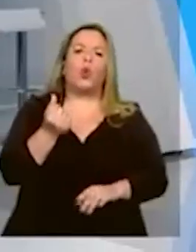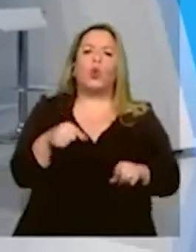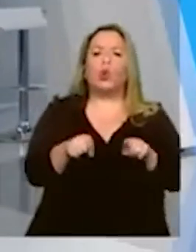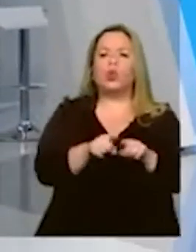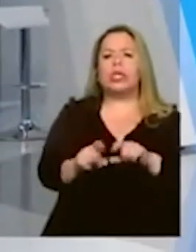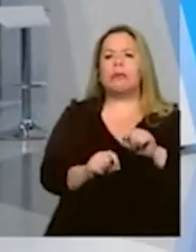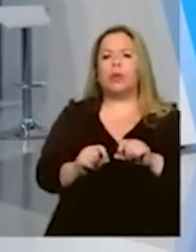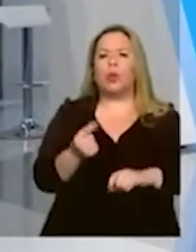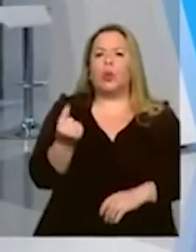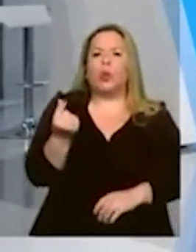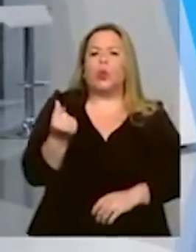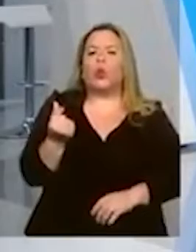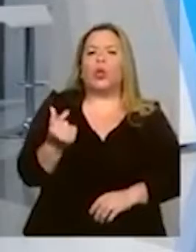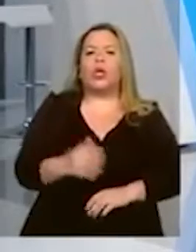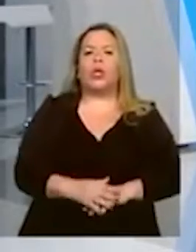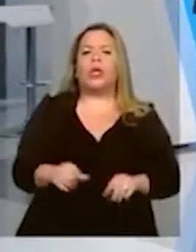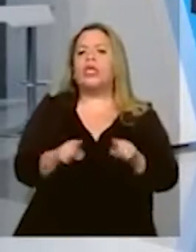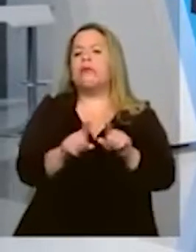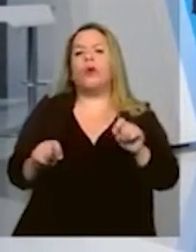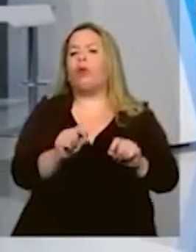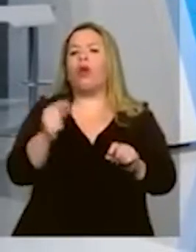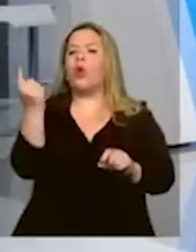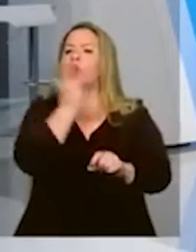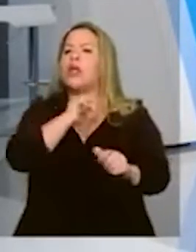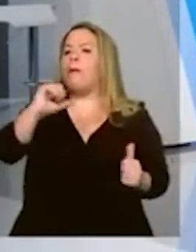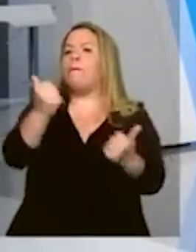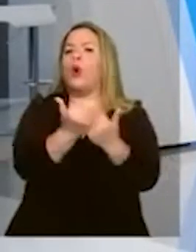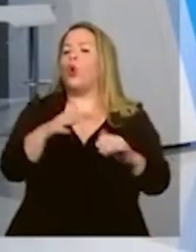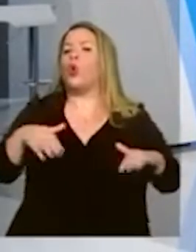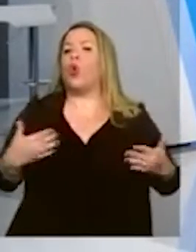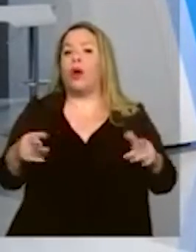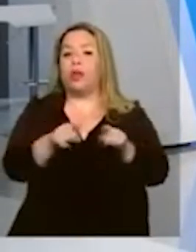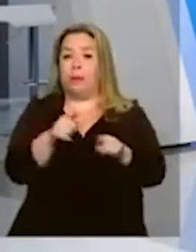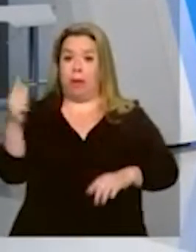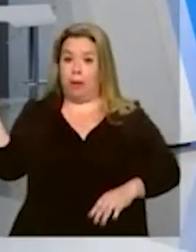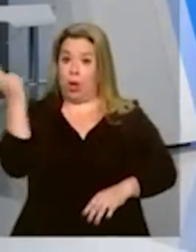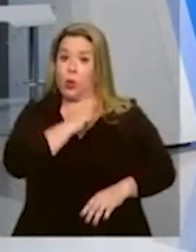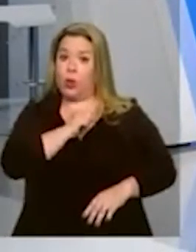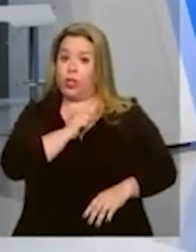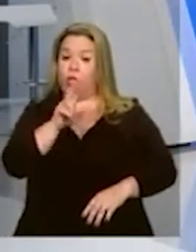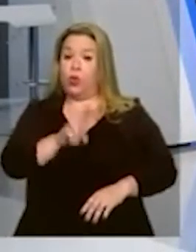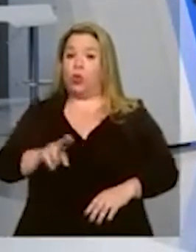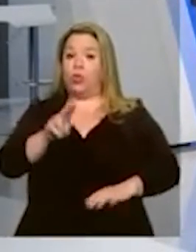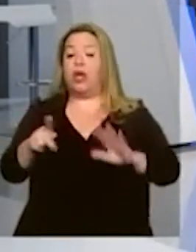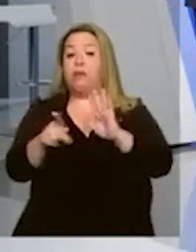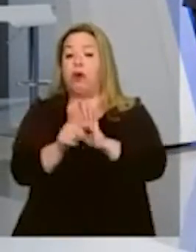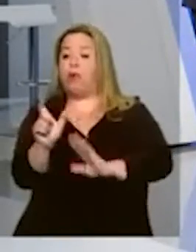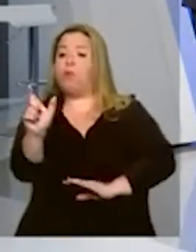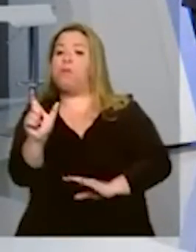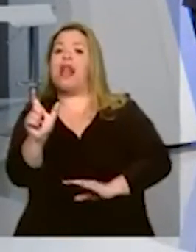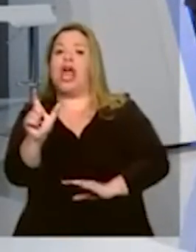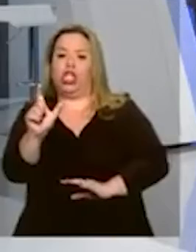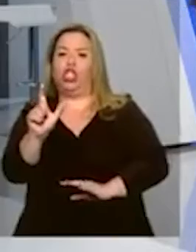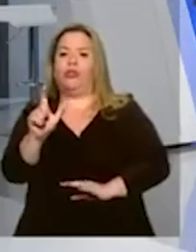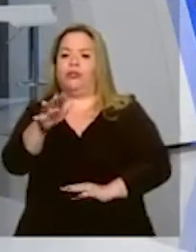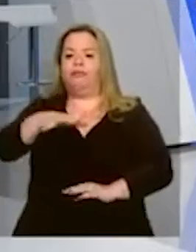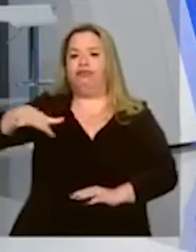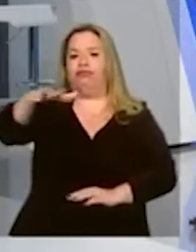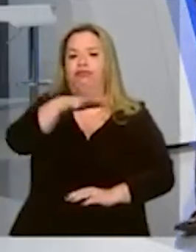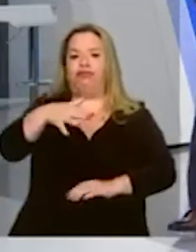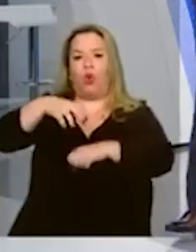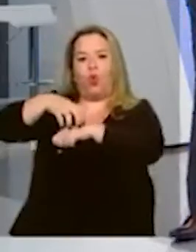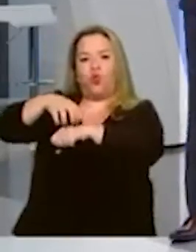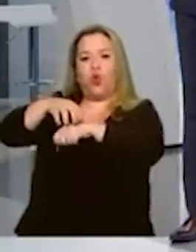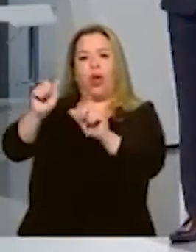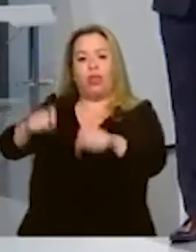qual é valor do subsídio que a gente vai ter que dar para implantar o bilhete único metropolitano. Eu fico vendo assim,